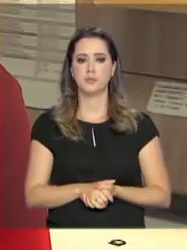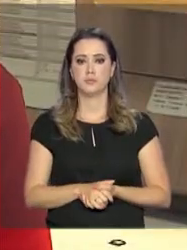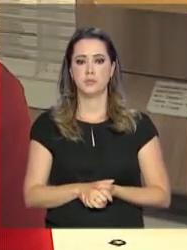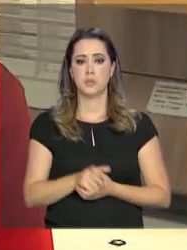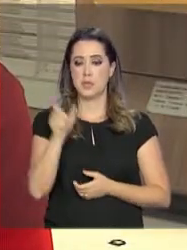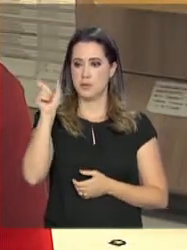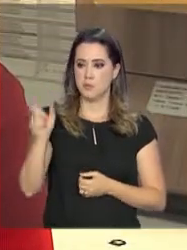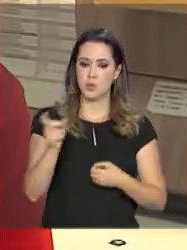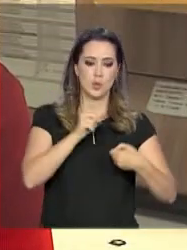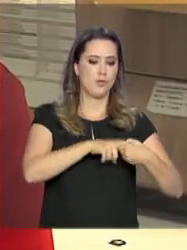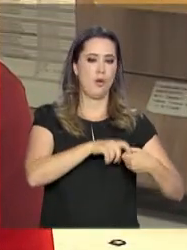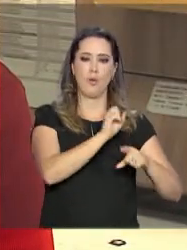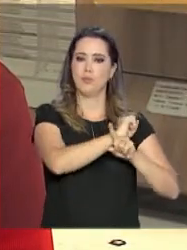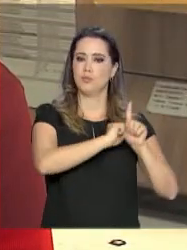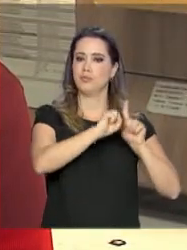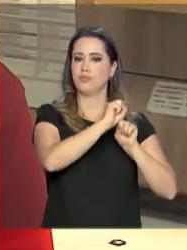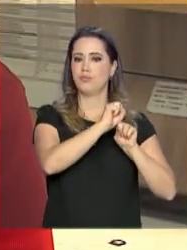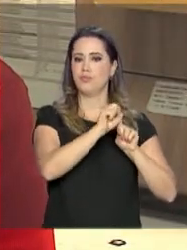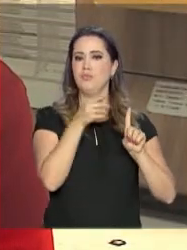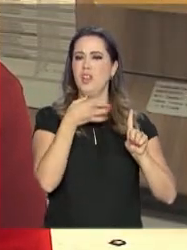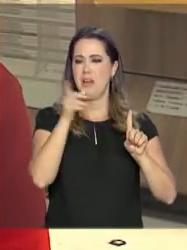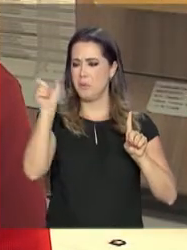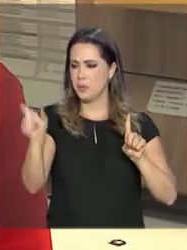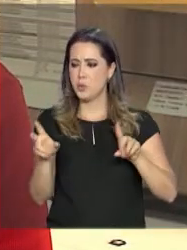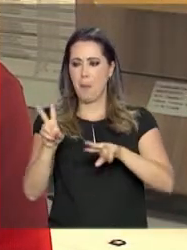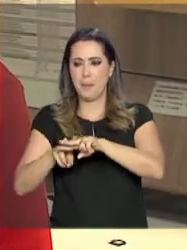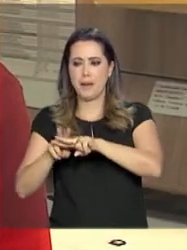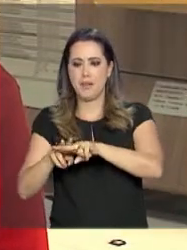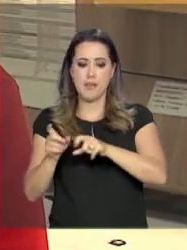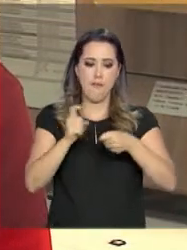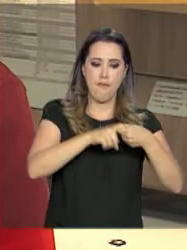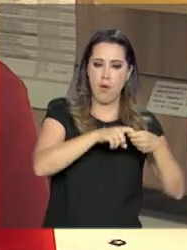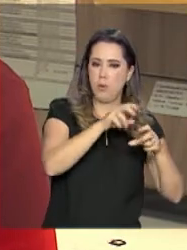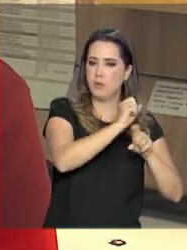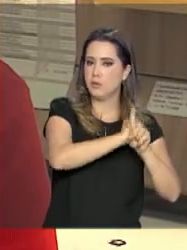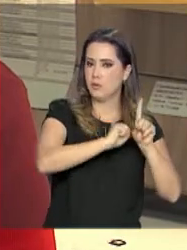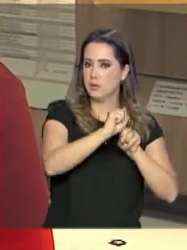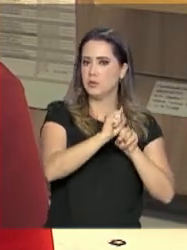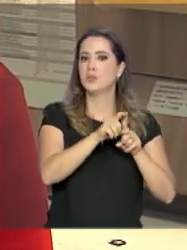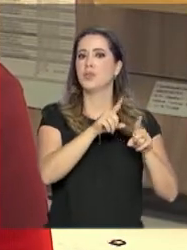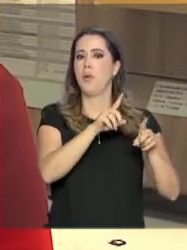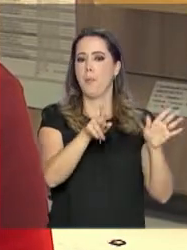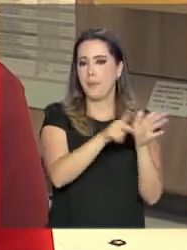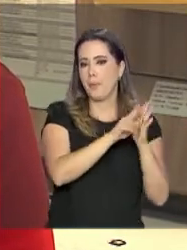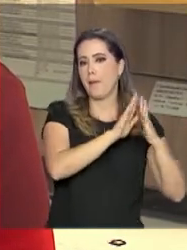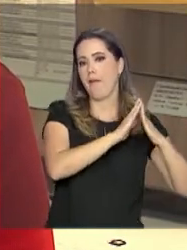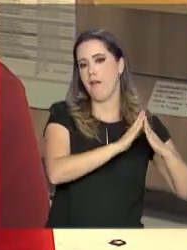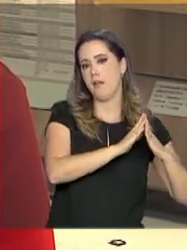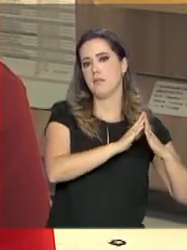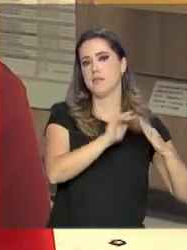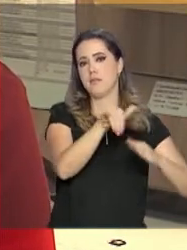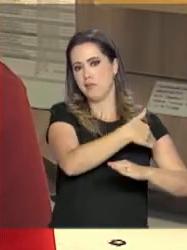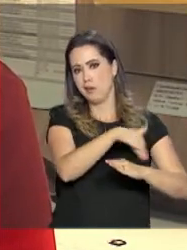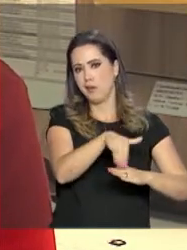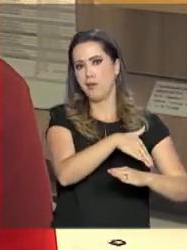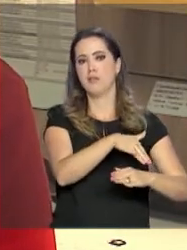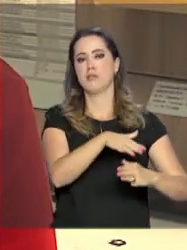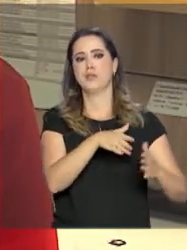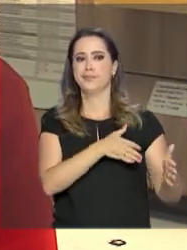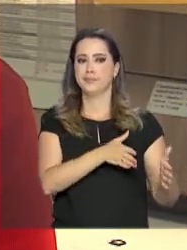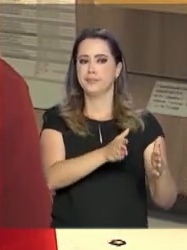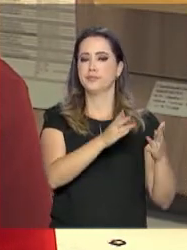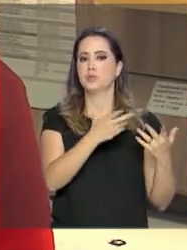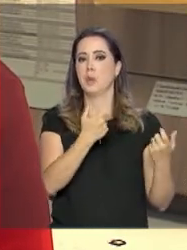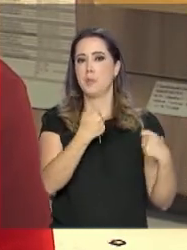para a sociedade, elas vão voltar para as suas casas, elas vão voltar para os seus bairros. E a gente